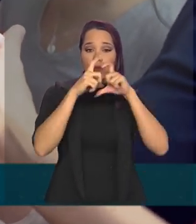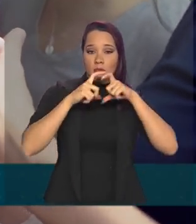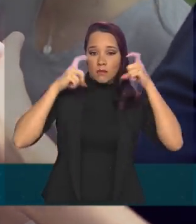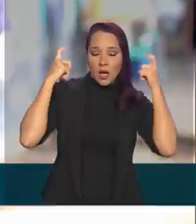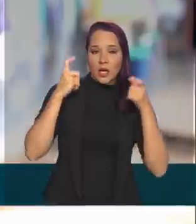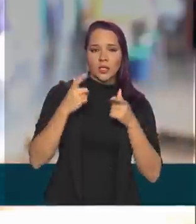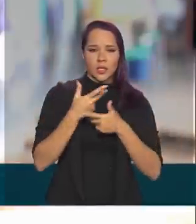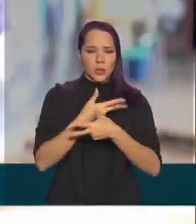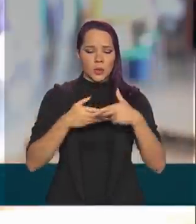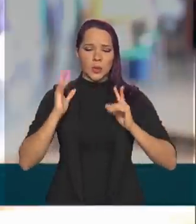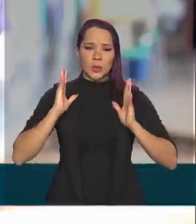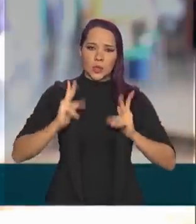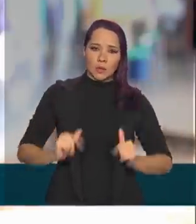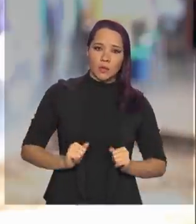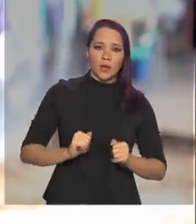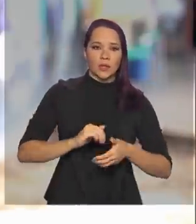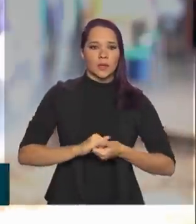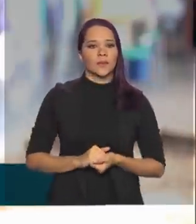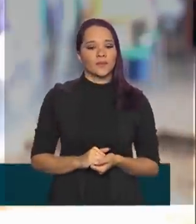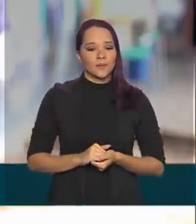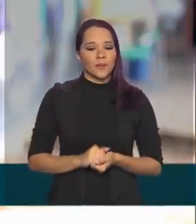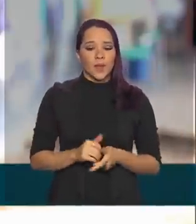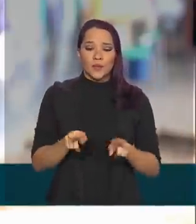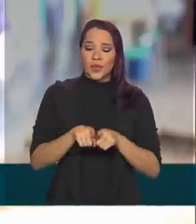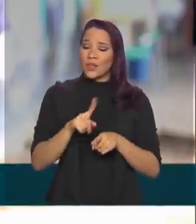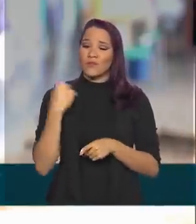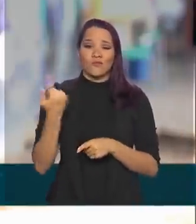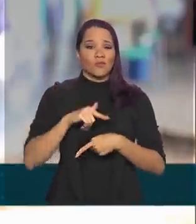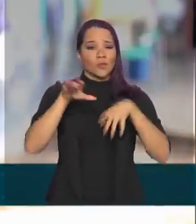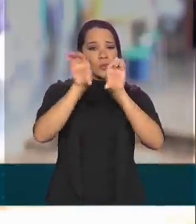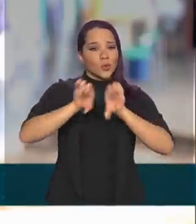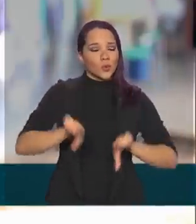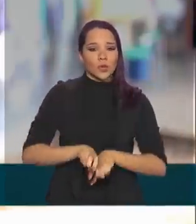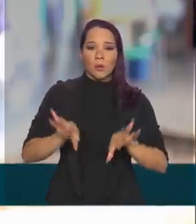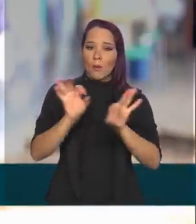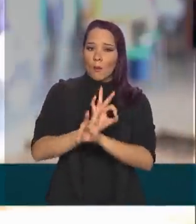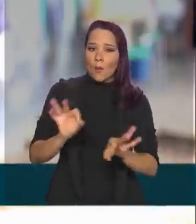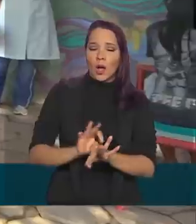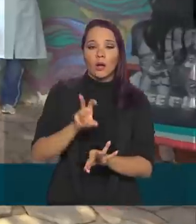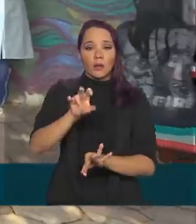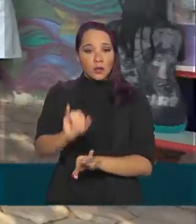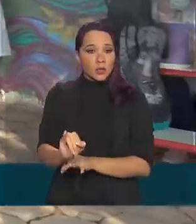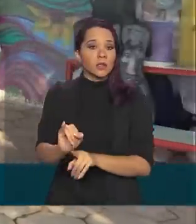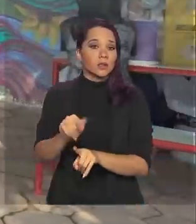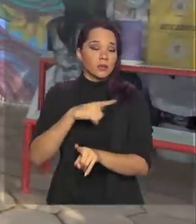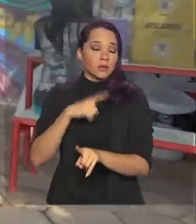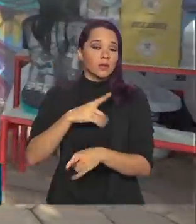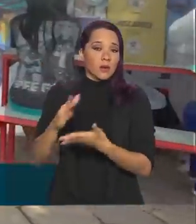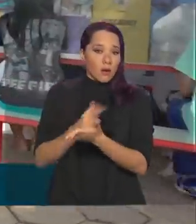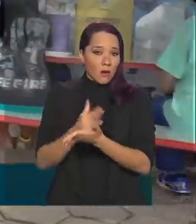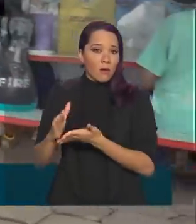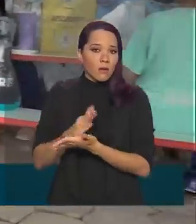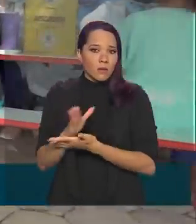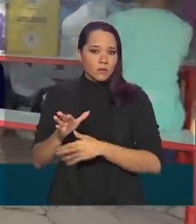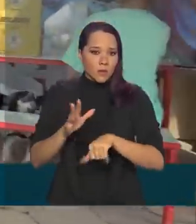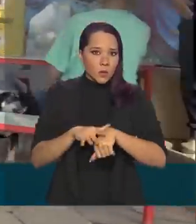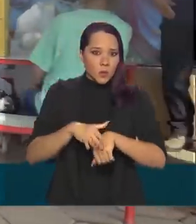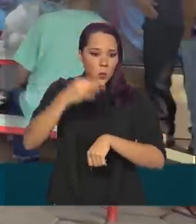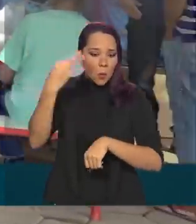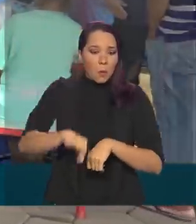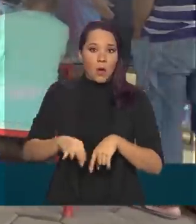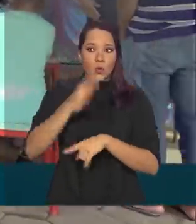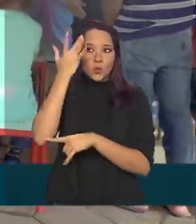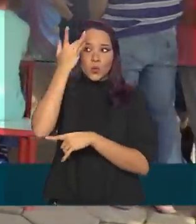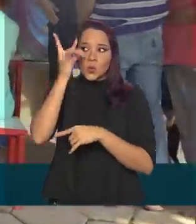e alimentos. A gente não tem estrutura nenhuma, né? A estrutura, se caso houvesse algum caso de confirmação, a gente não